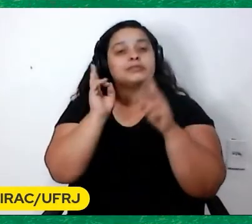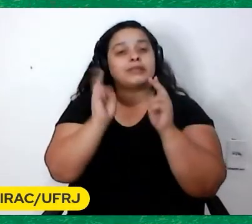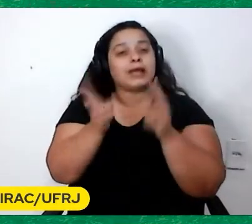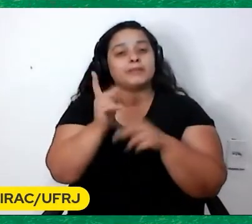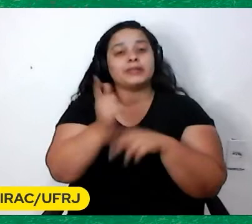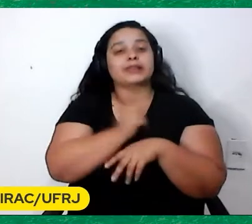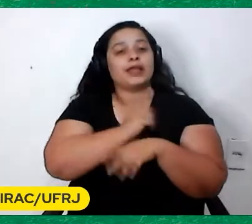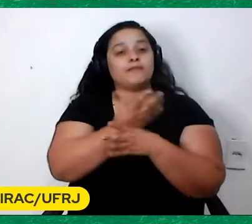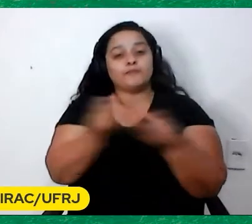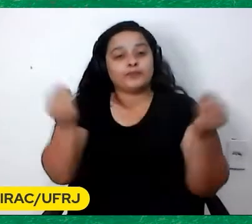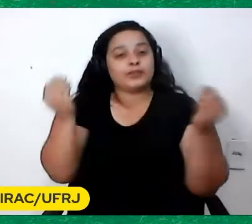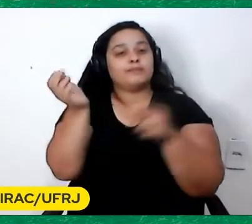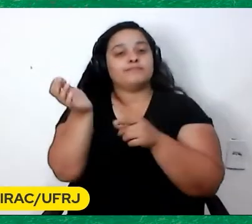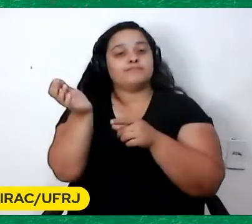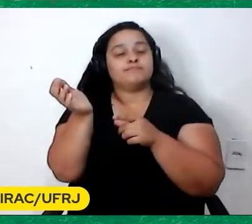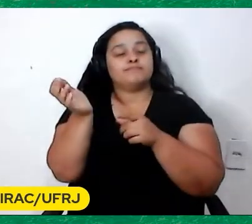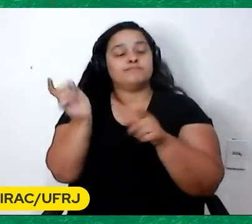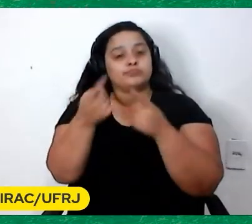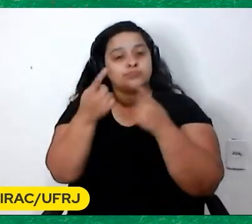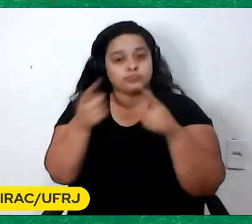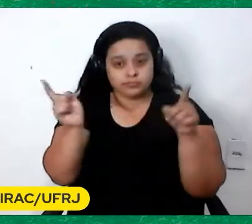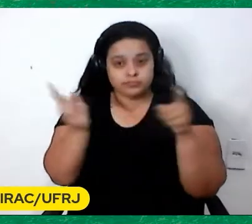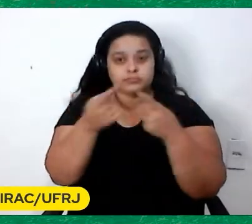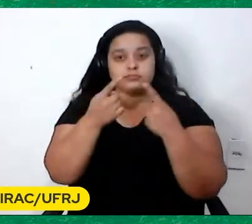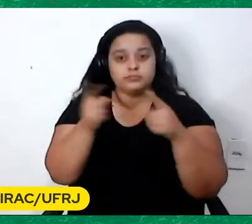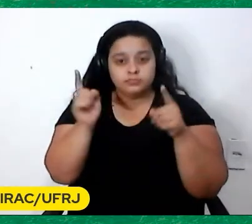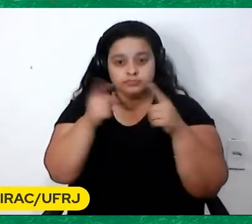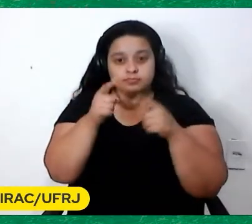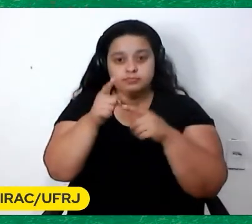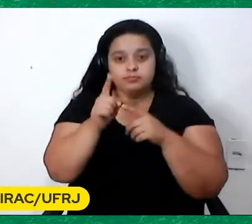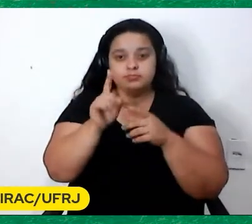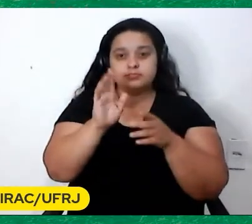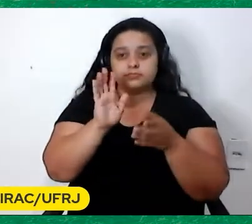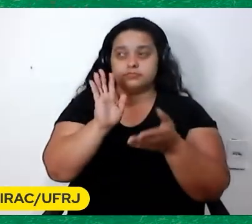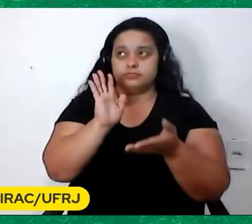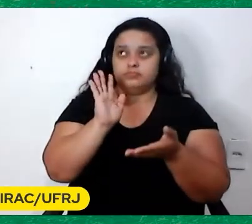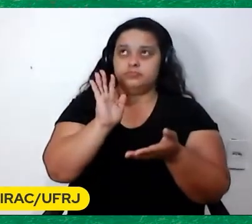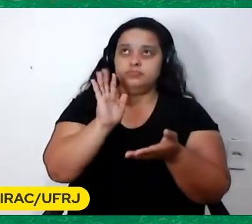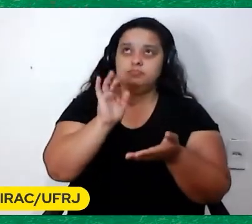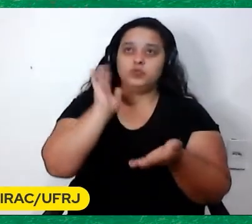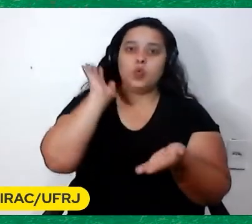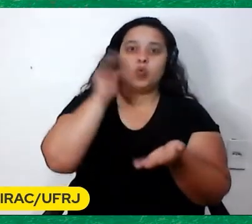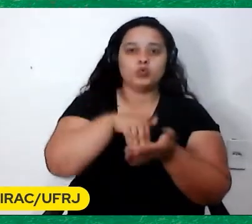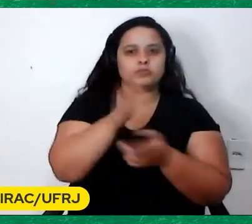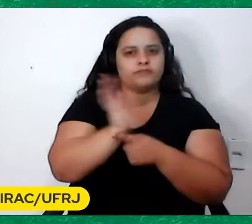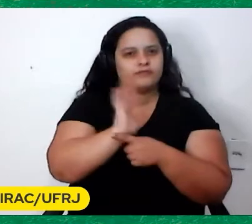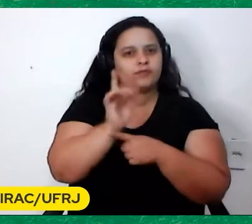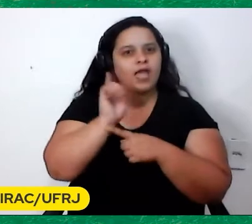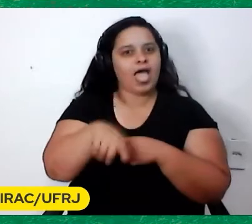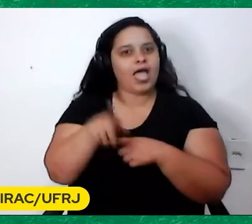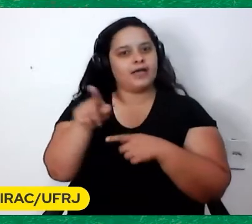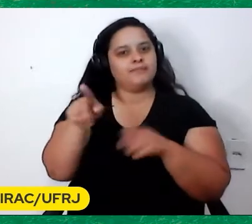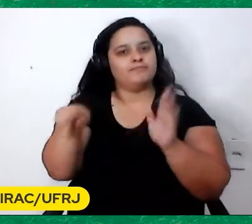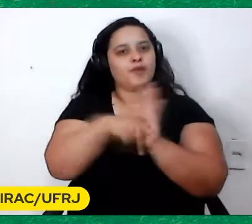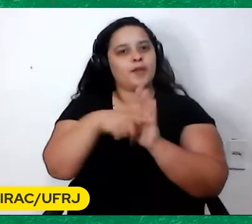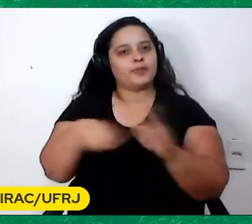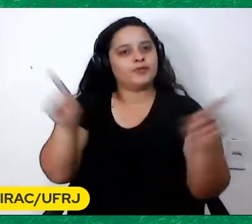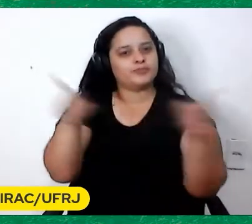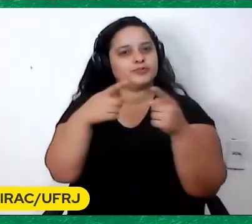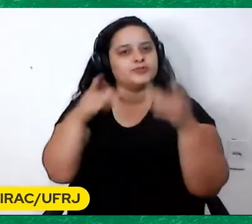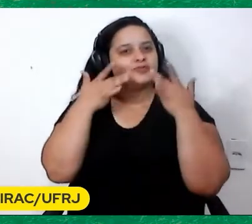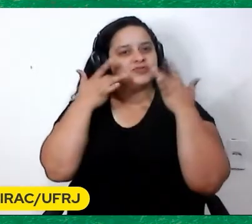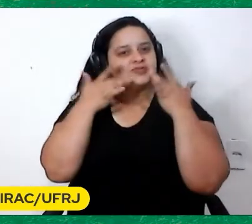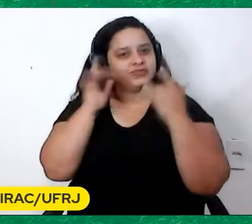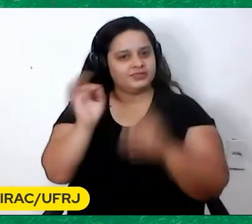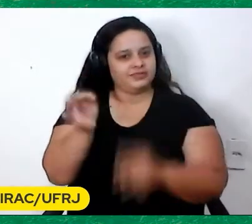E Ele acabou O testamento A última obra dele Foi um musical Baseado no Lupicínio